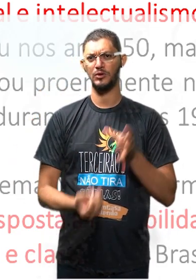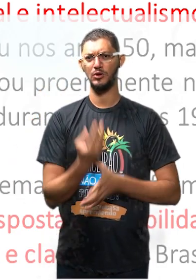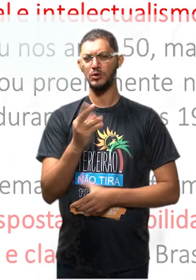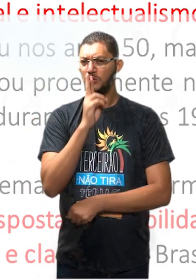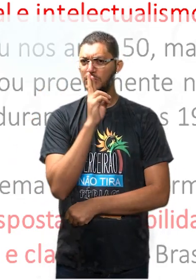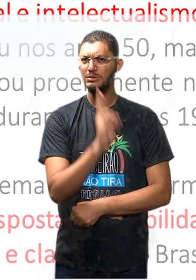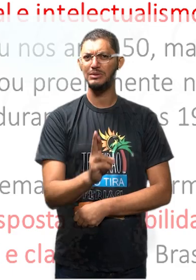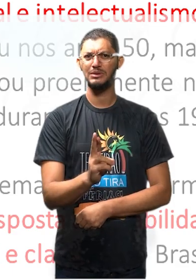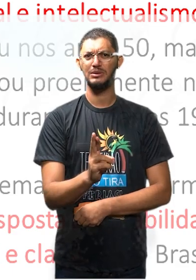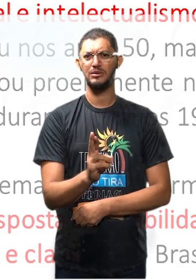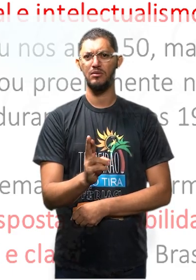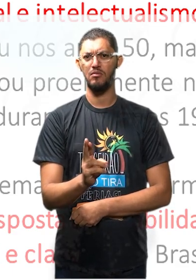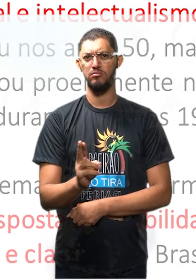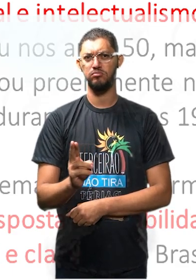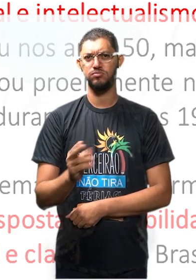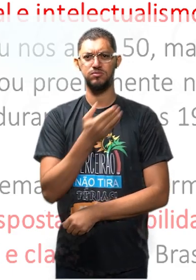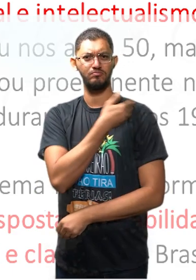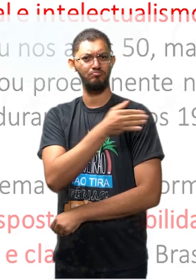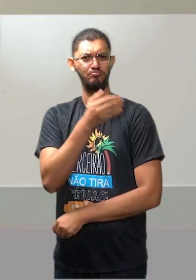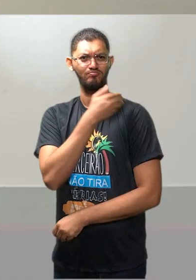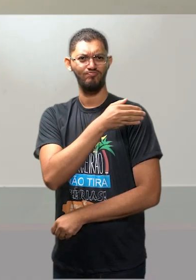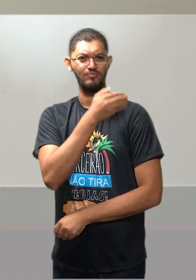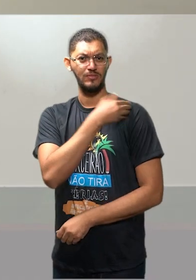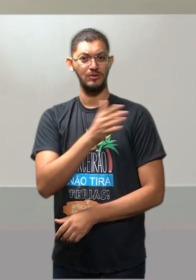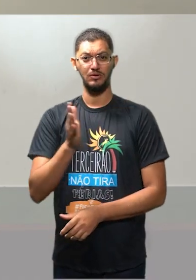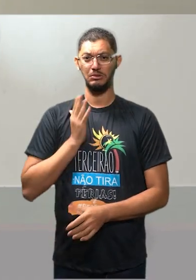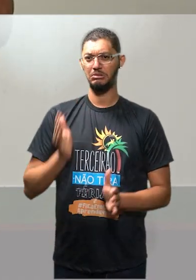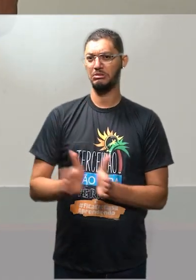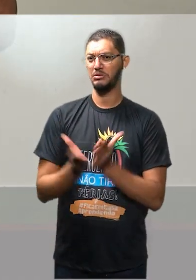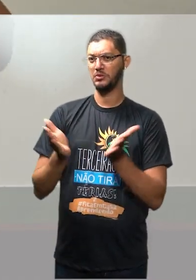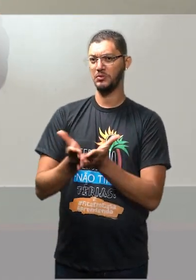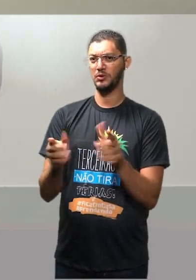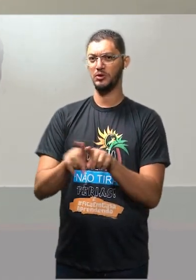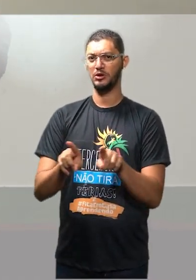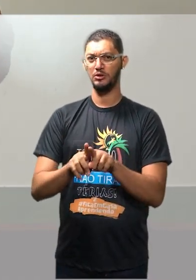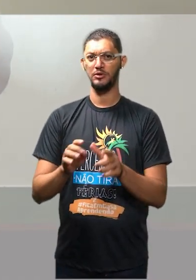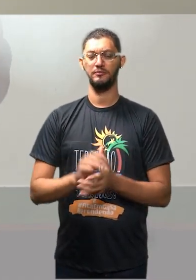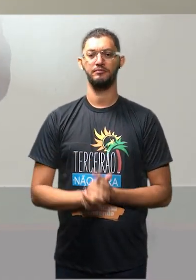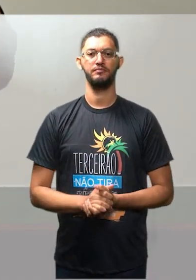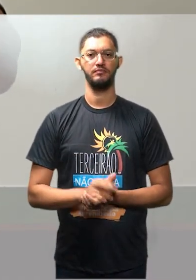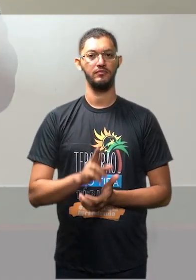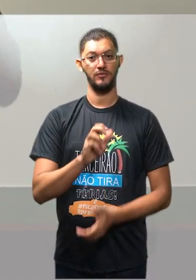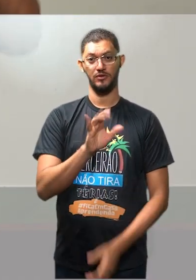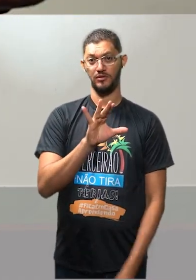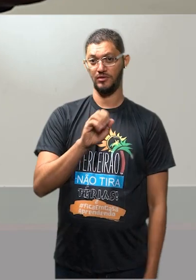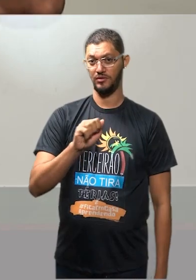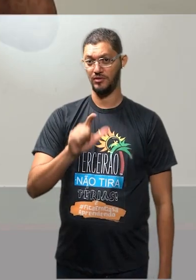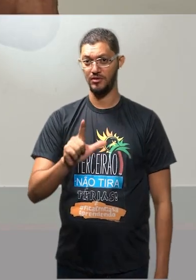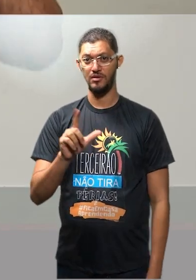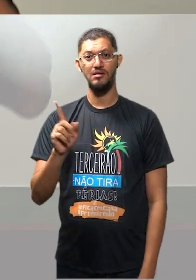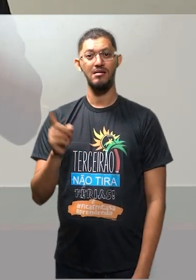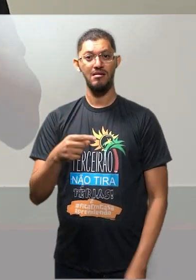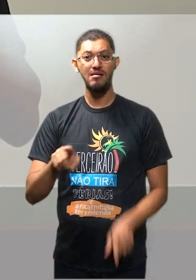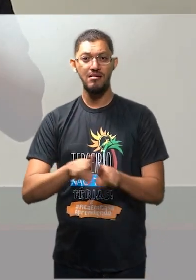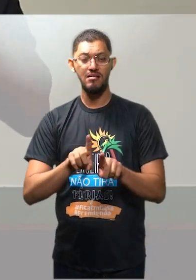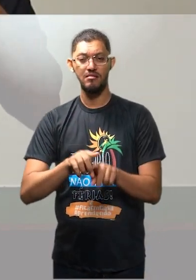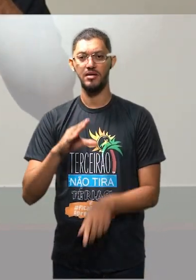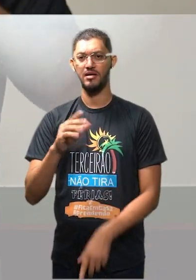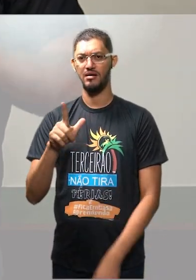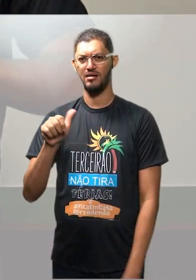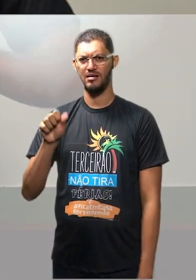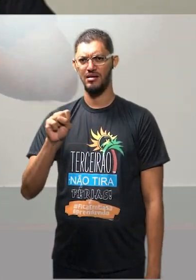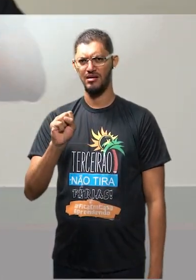instabilidade racial e classista. Guarda isso aí. Racial e classista no Brasil.